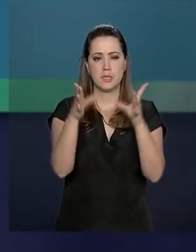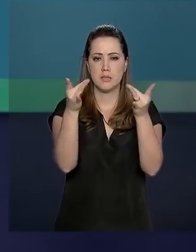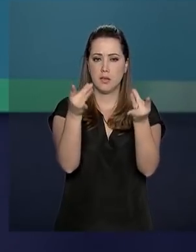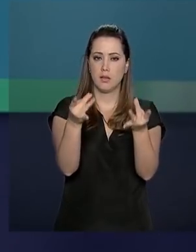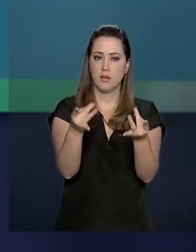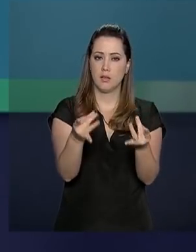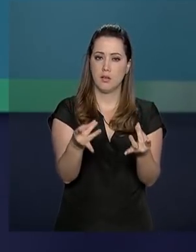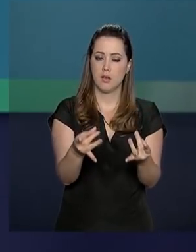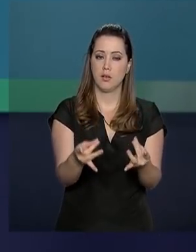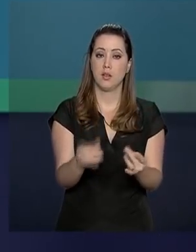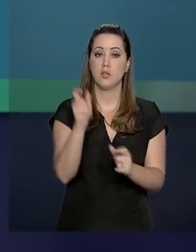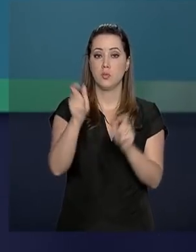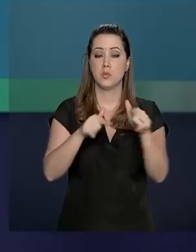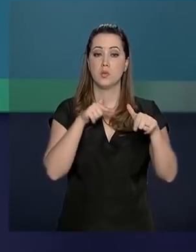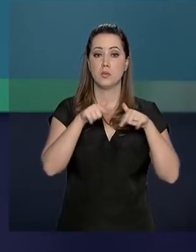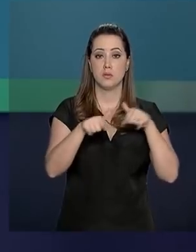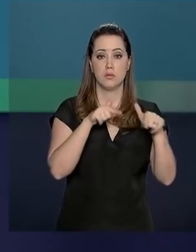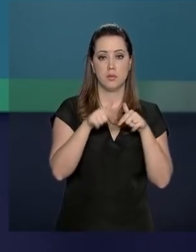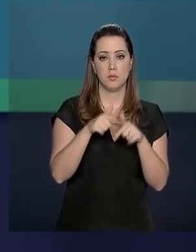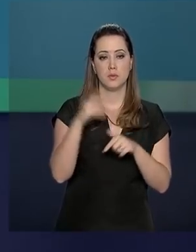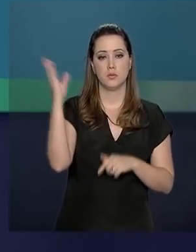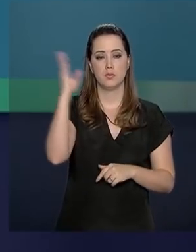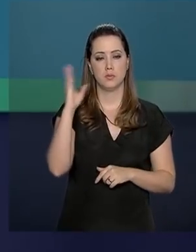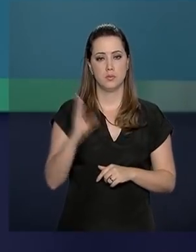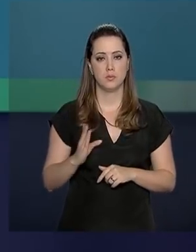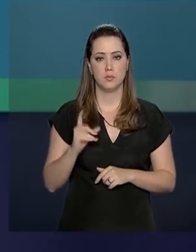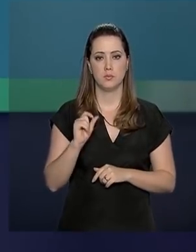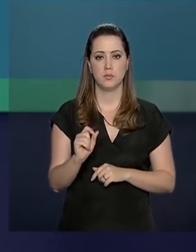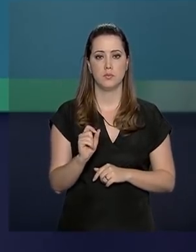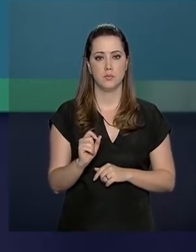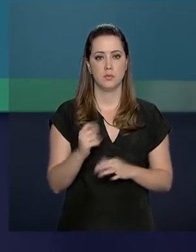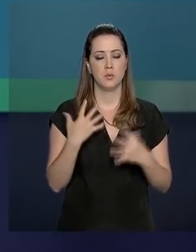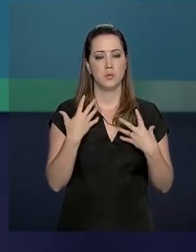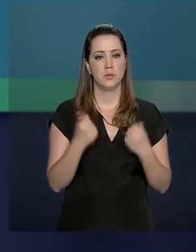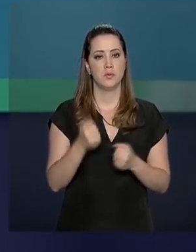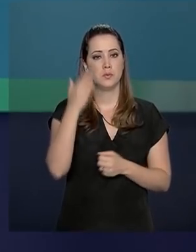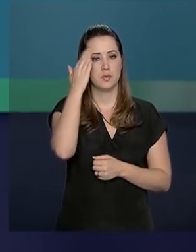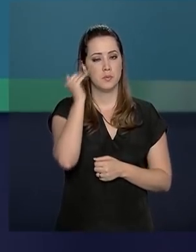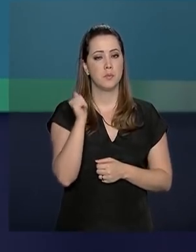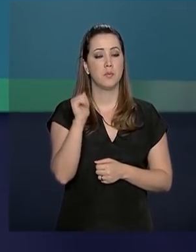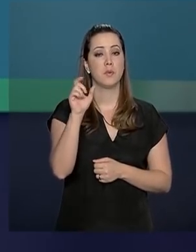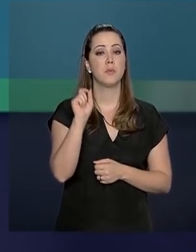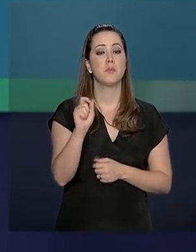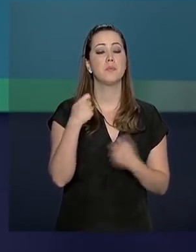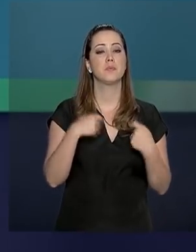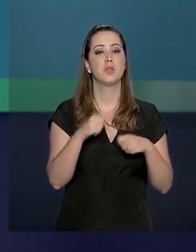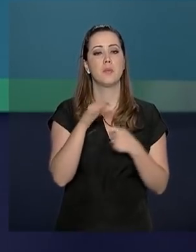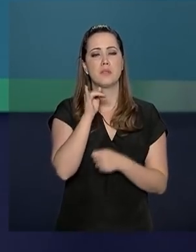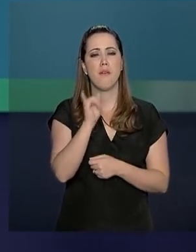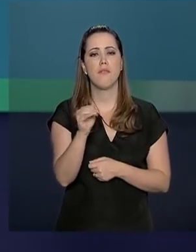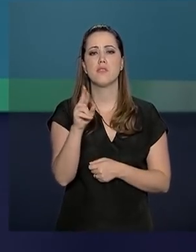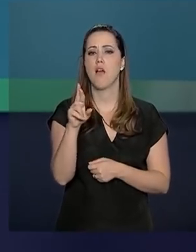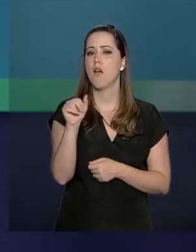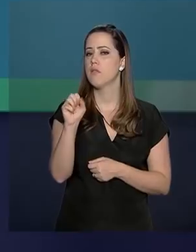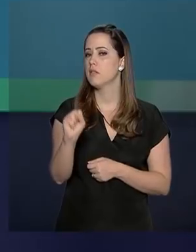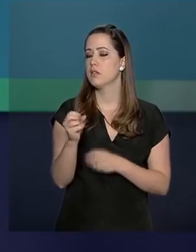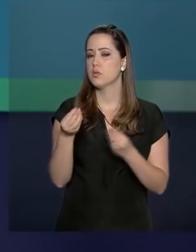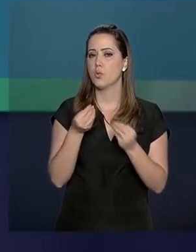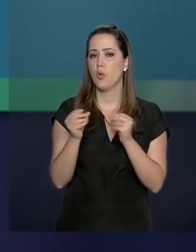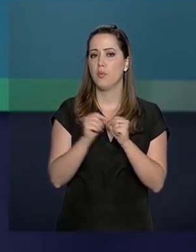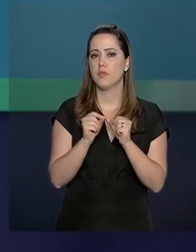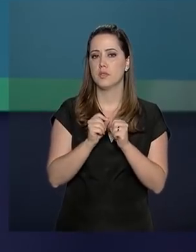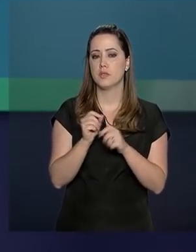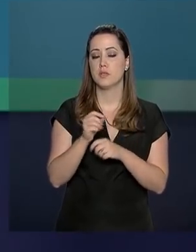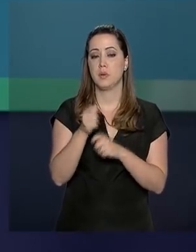levantamento mais completo de empregadores e trabalhadores formais do Brasil. Vamos saber quem precisa declarar e como